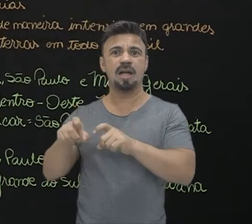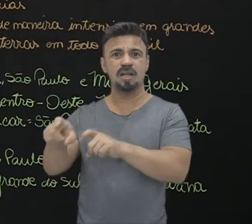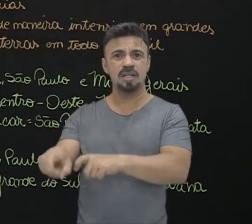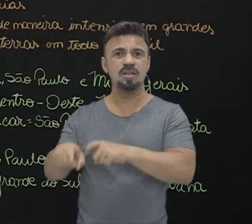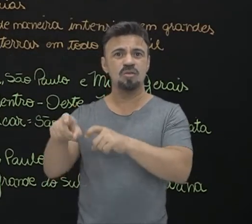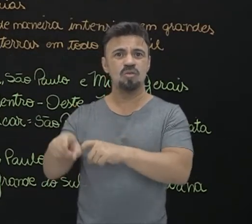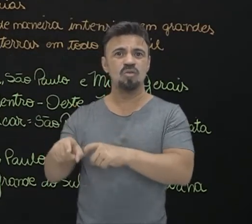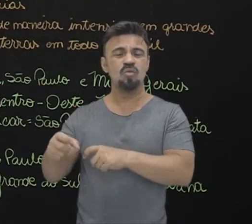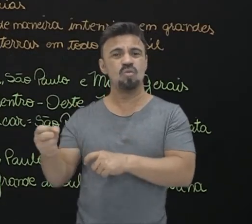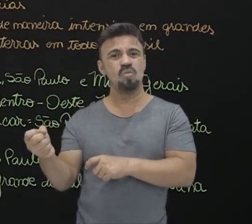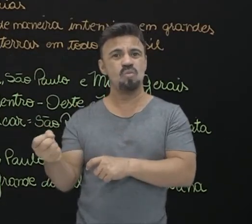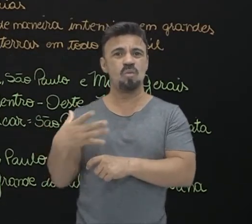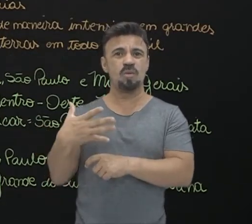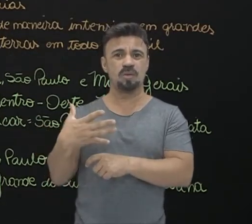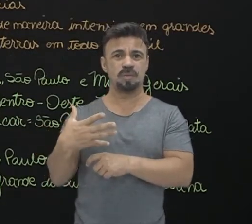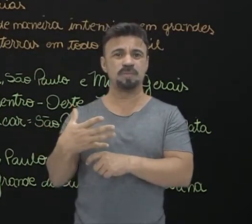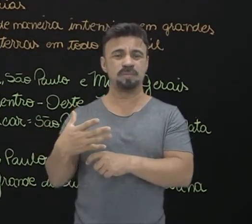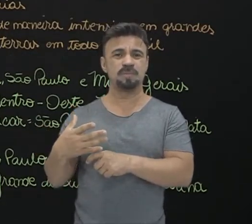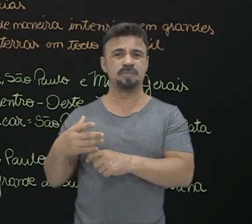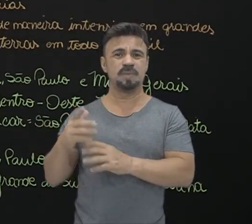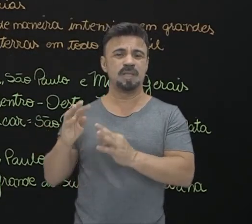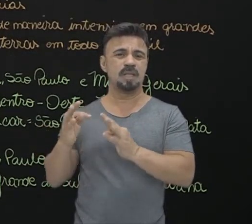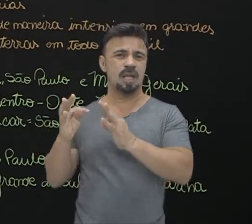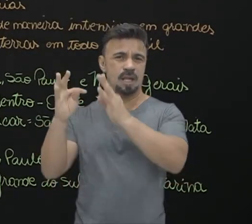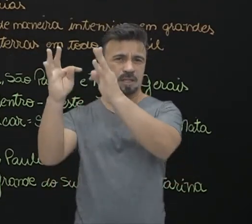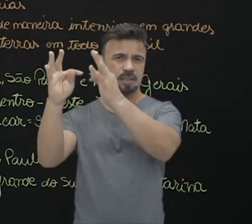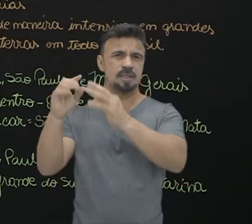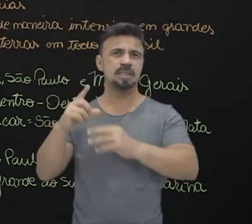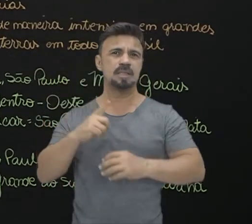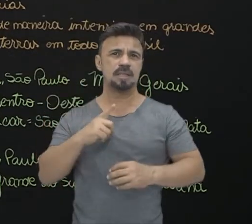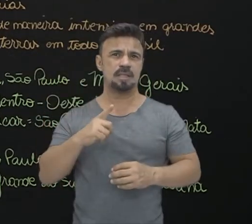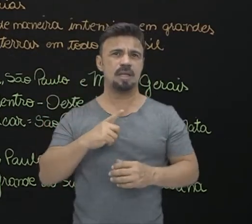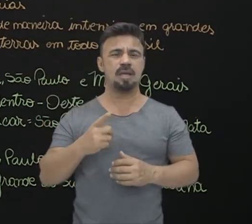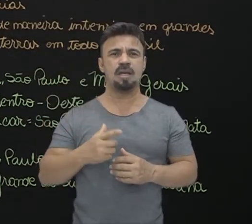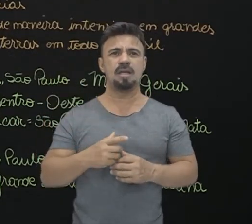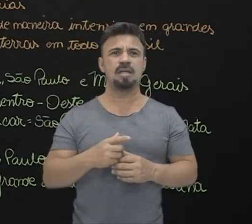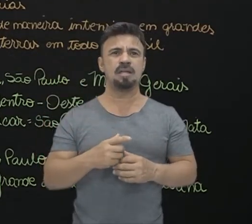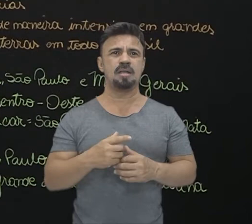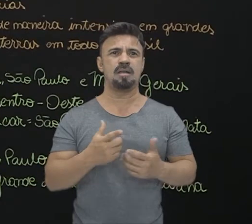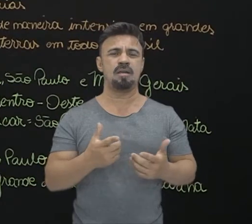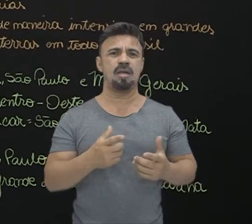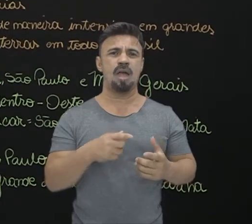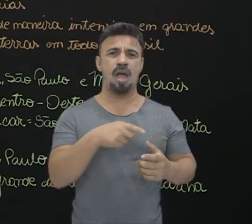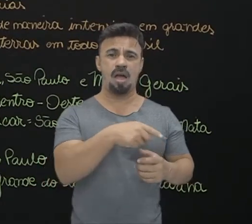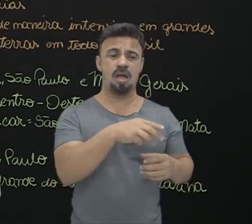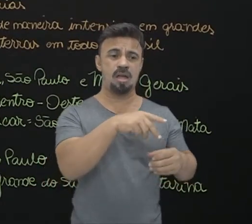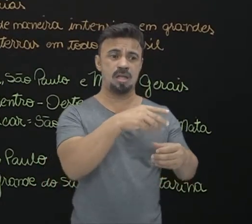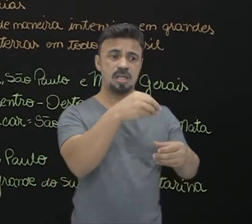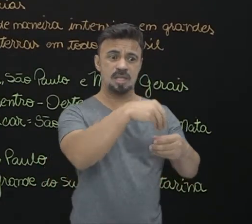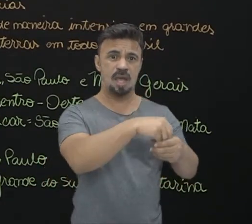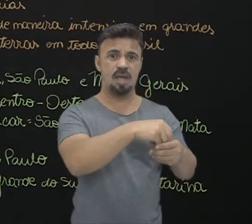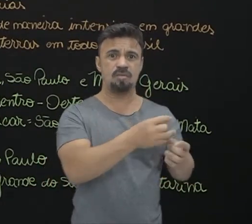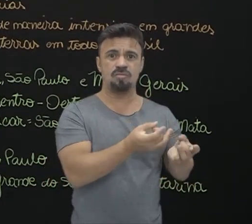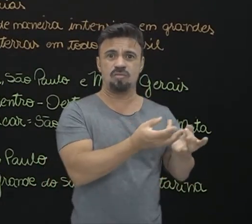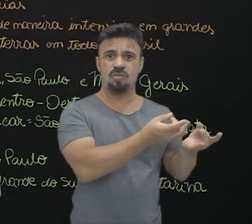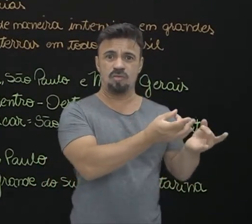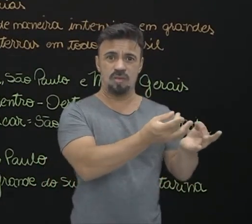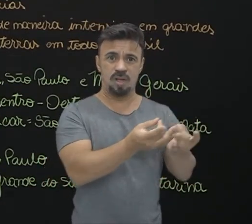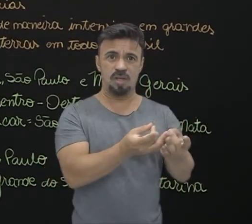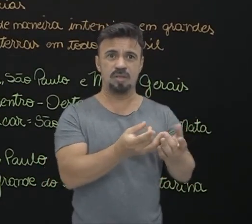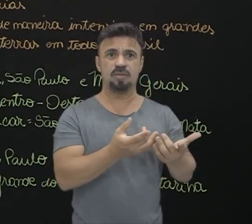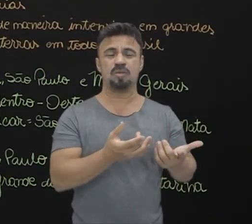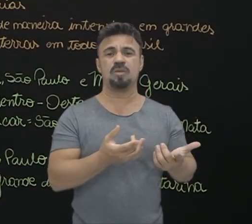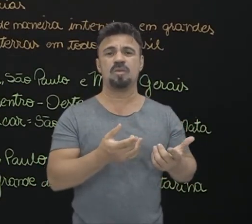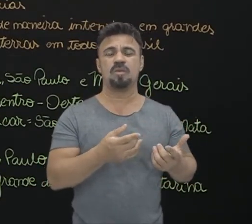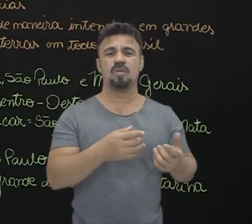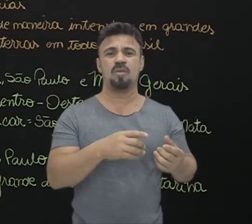Diferente dessa aqui, que já tem técnicas tradicionais, que já vai abastecer mercado interno, que já vai produzir aí nos